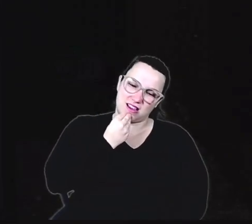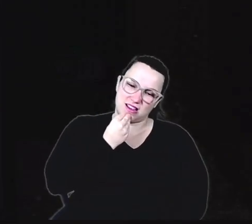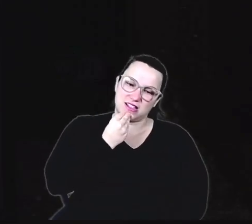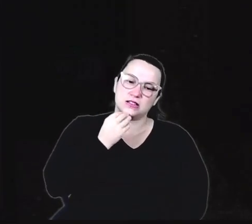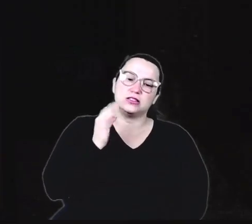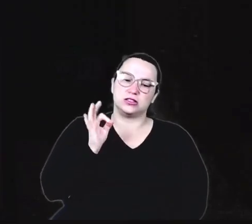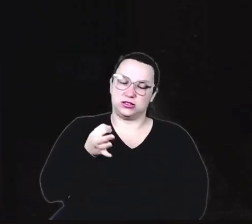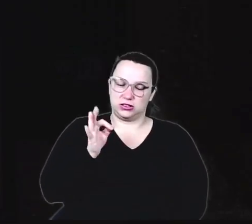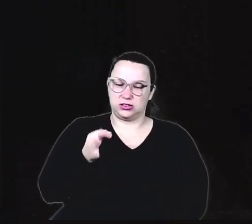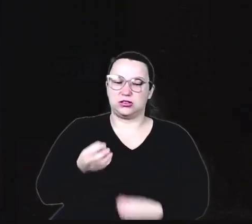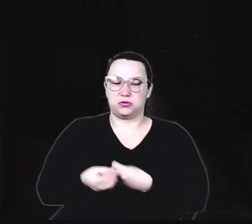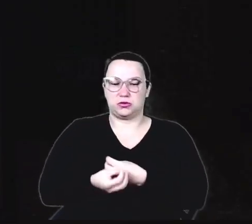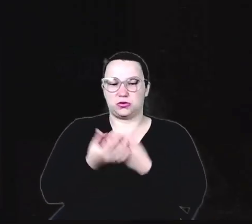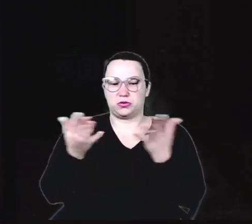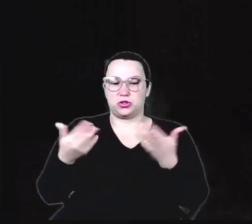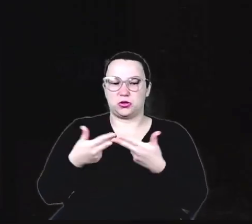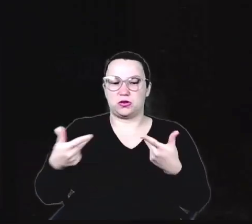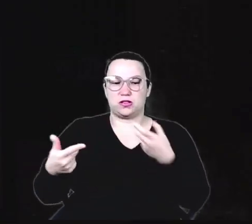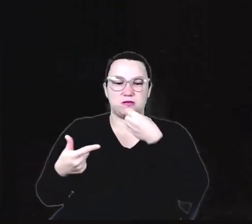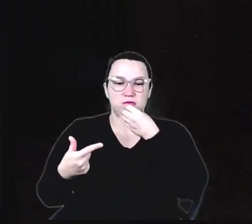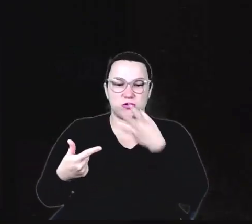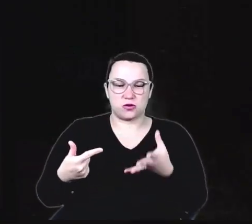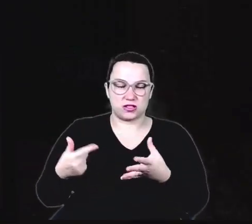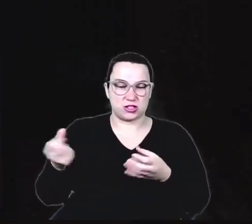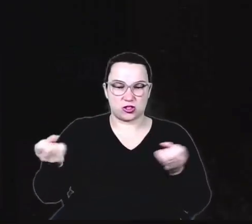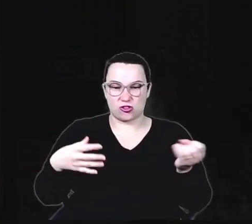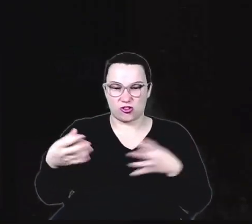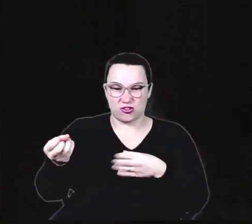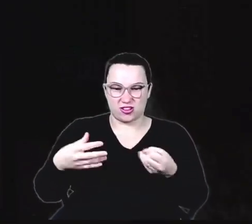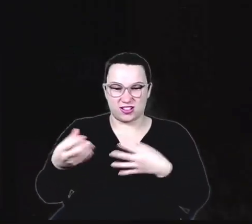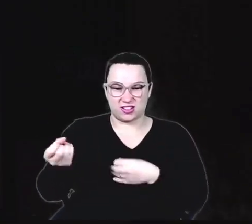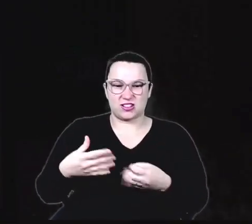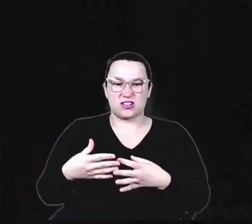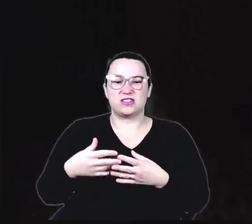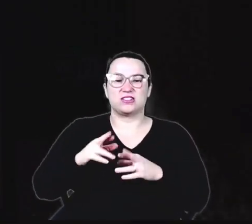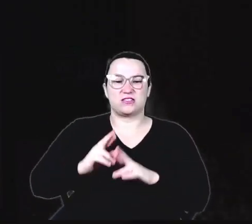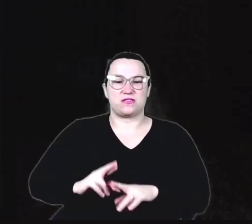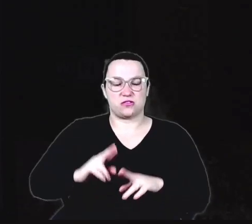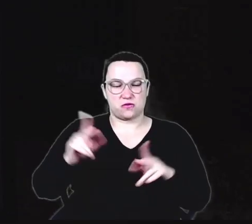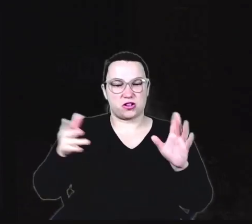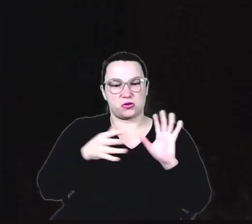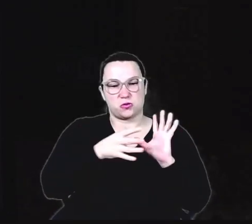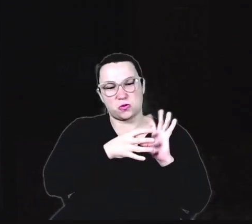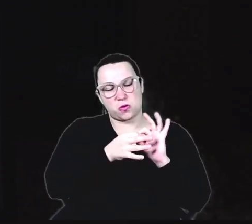compartilhar coisas boas. Exato. Ideias inovadoras e que fazem a diferença no contexto geral.